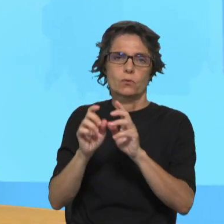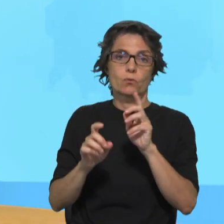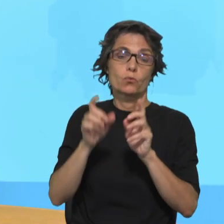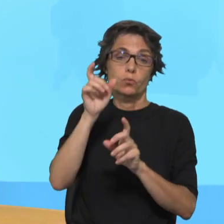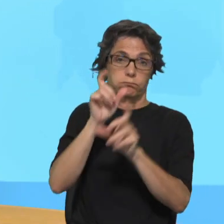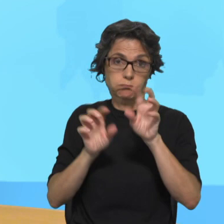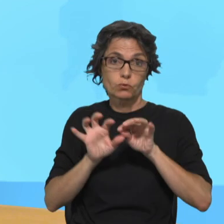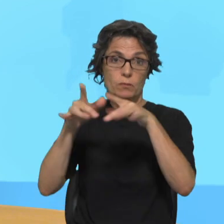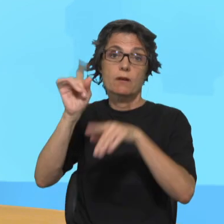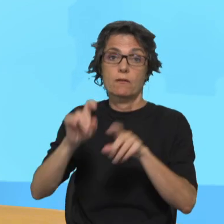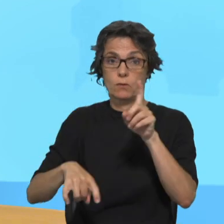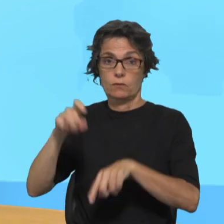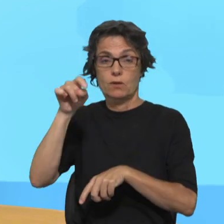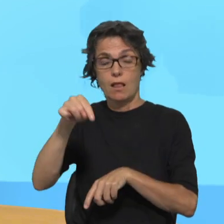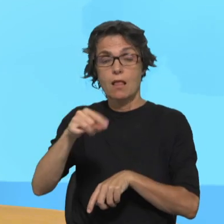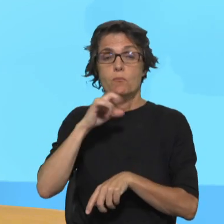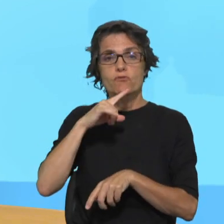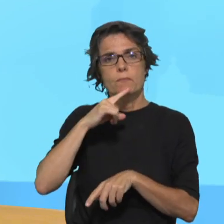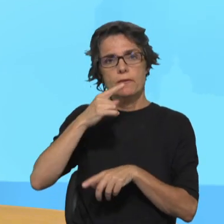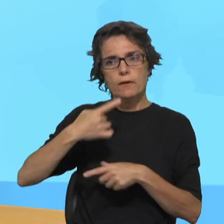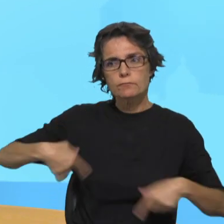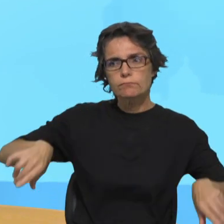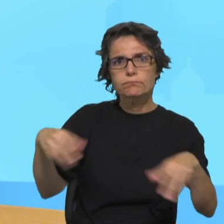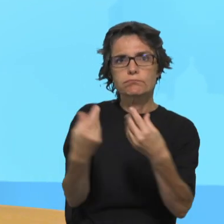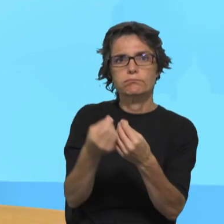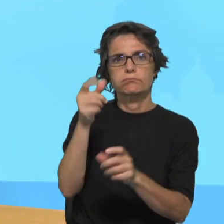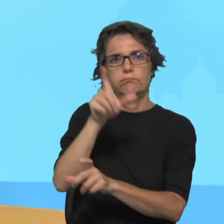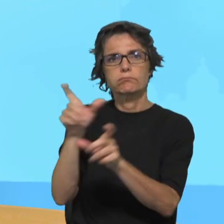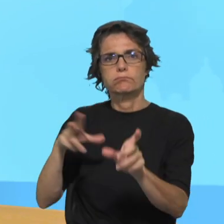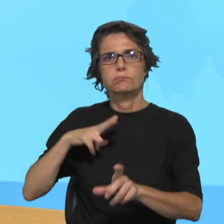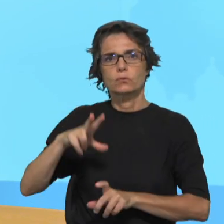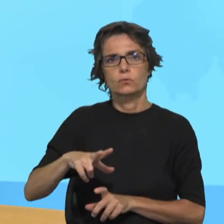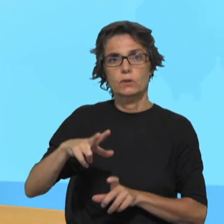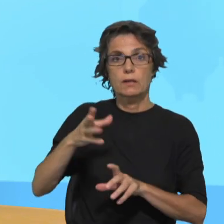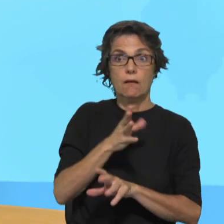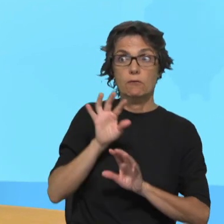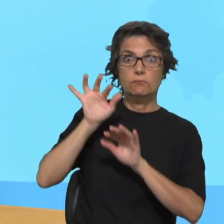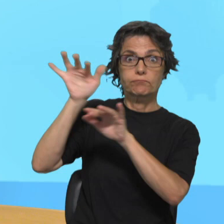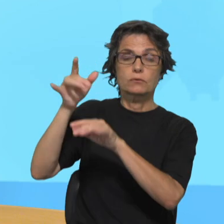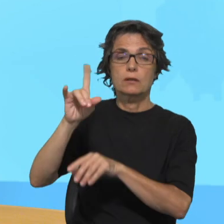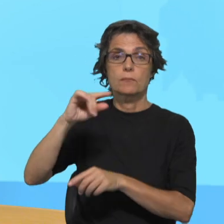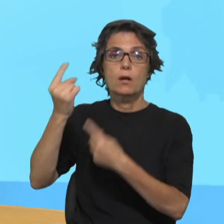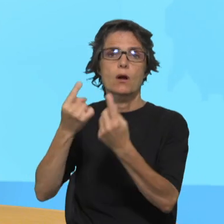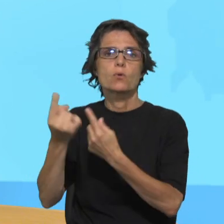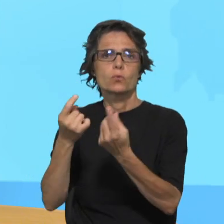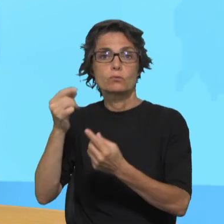reúne naquele Santuário Mariano muitos portugueses emigrados, mas também alguns dos que buscam entre nós outras